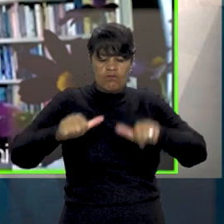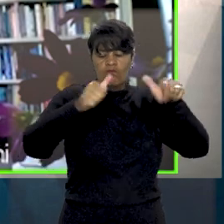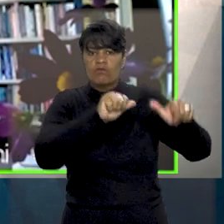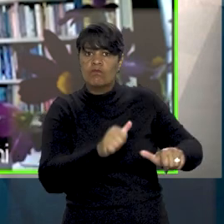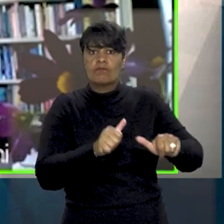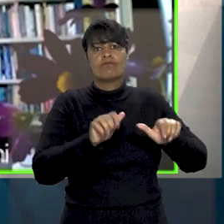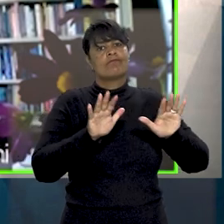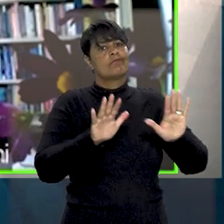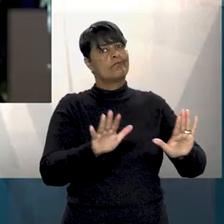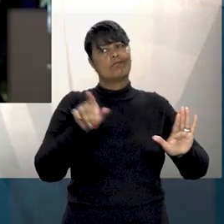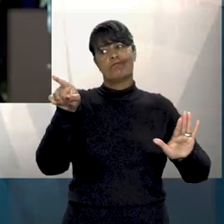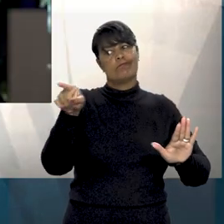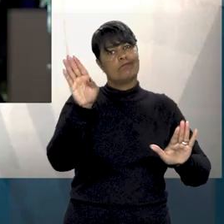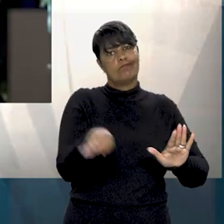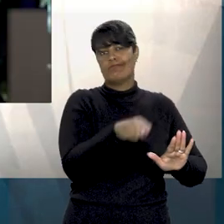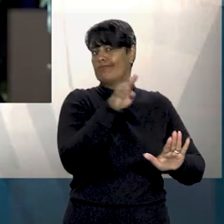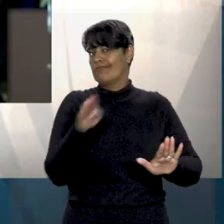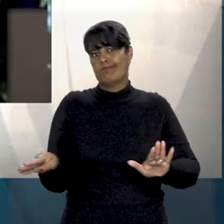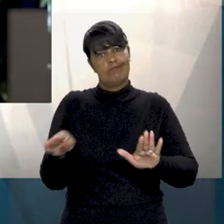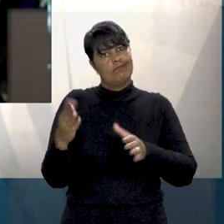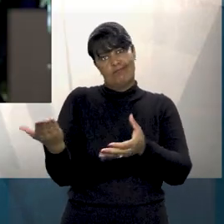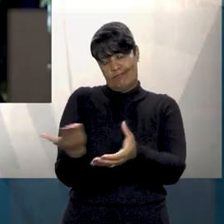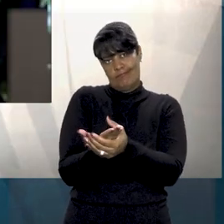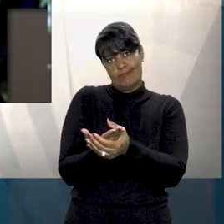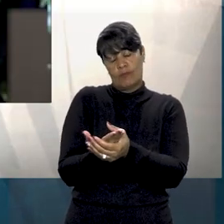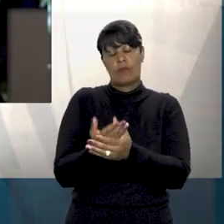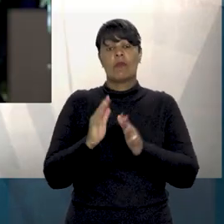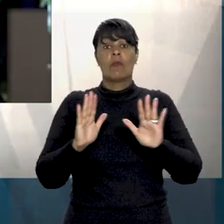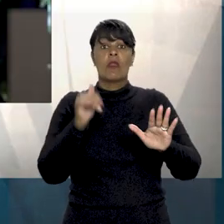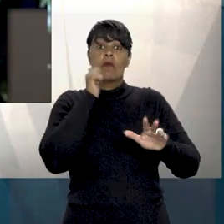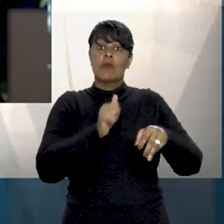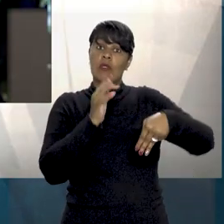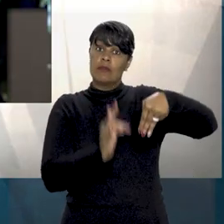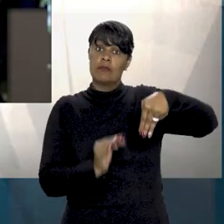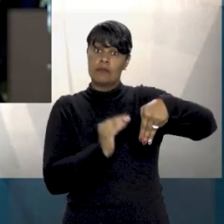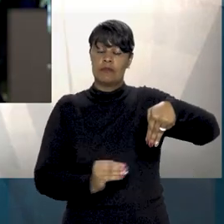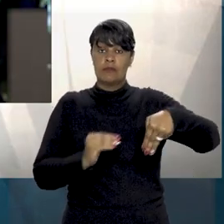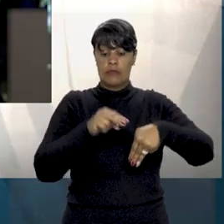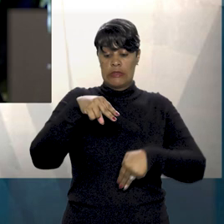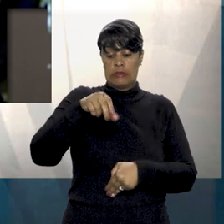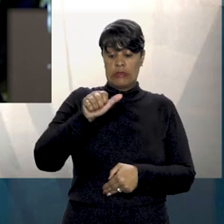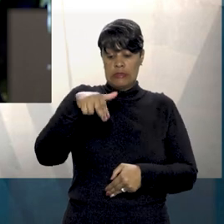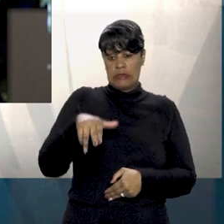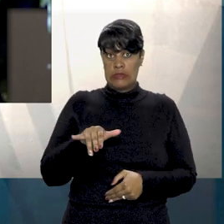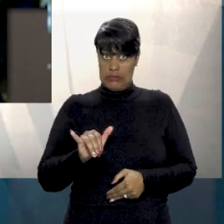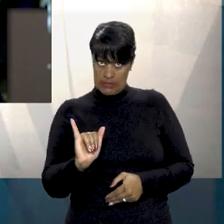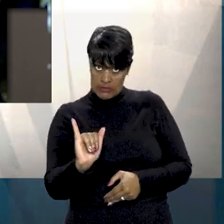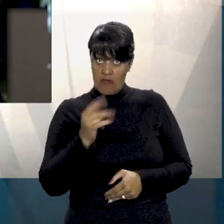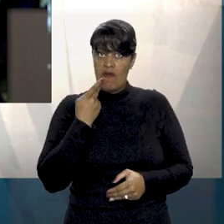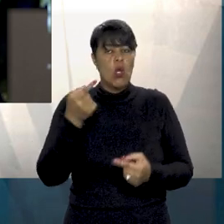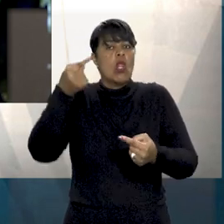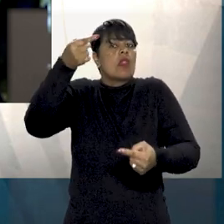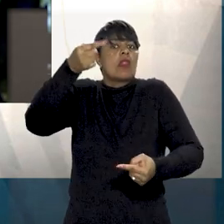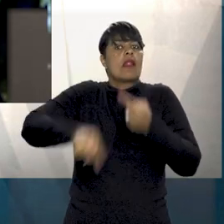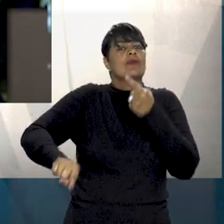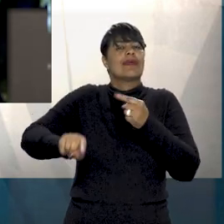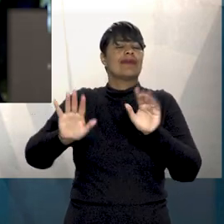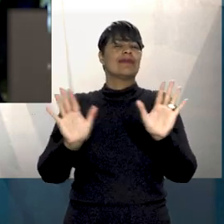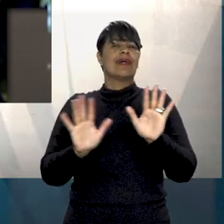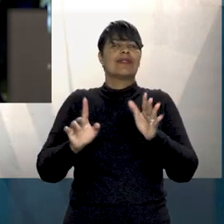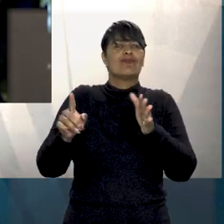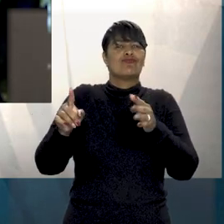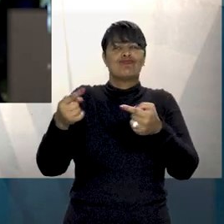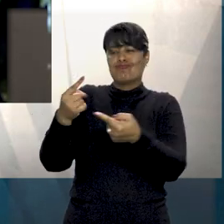os pedidos da ação. A relatora ministra Nancy Andrigue destacou que não há relação de consumo entre os investidores